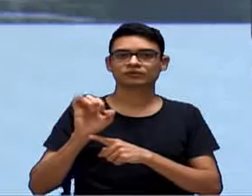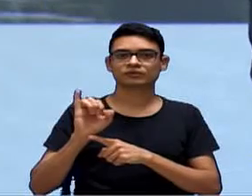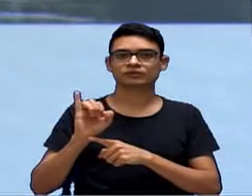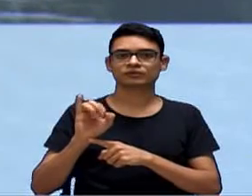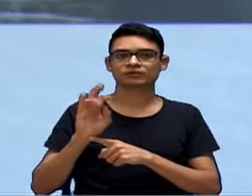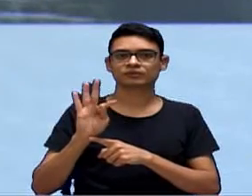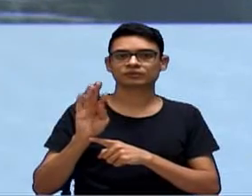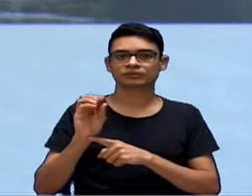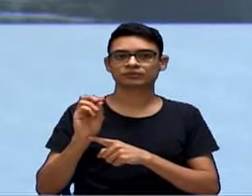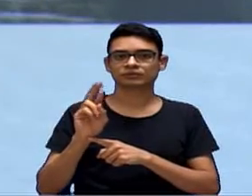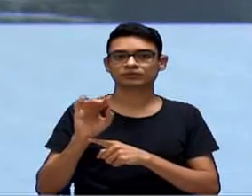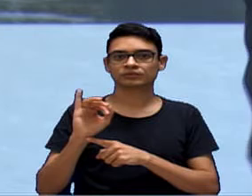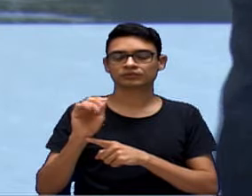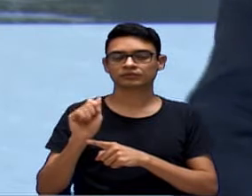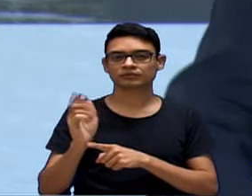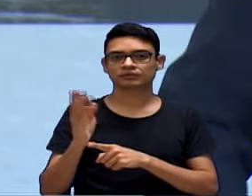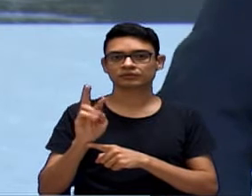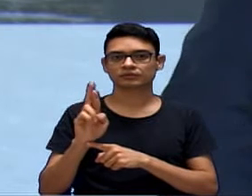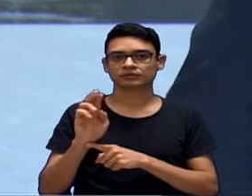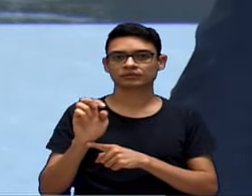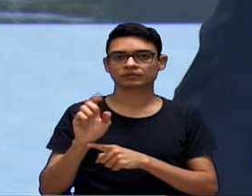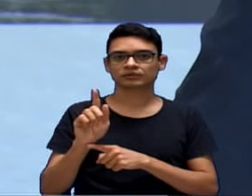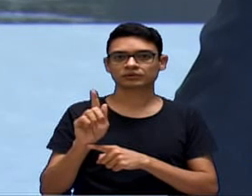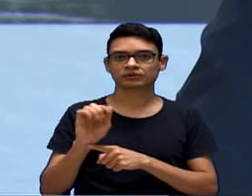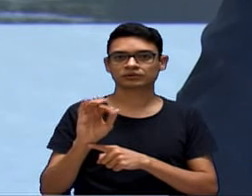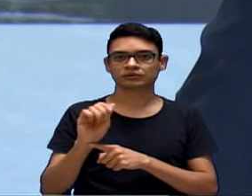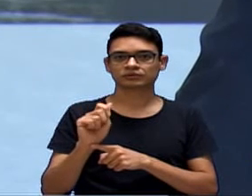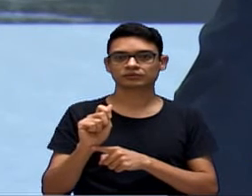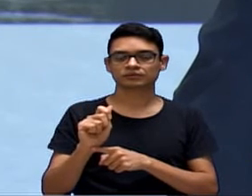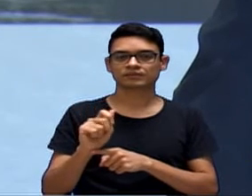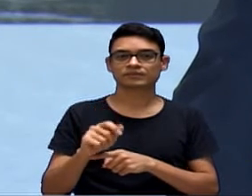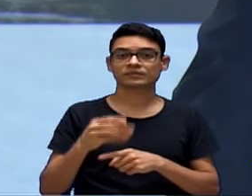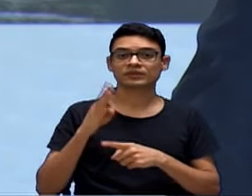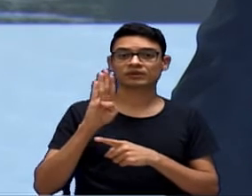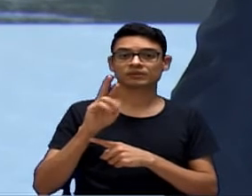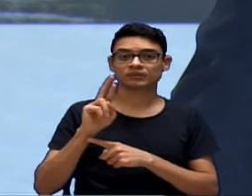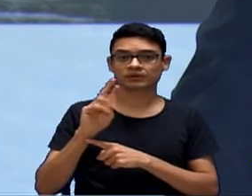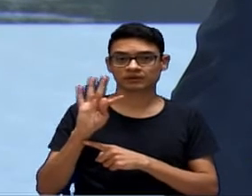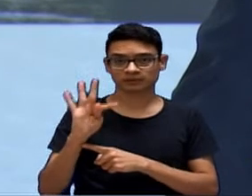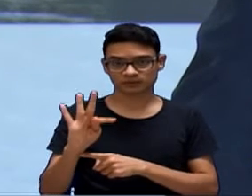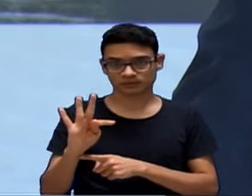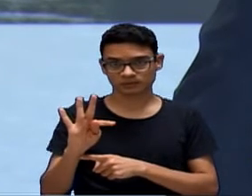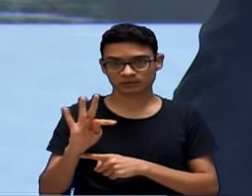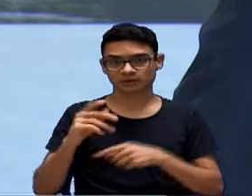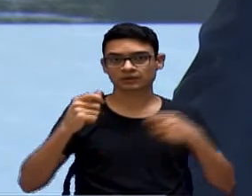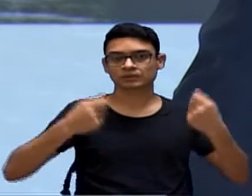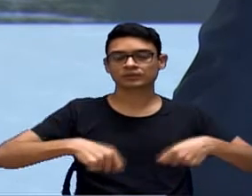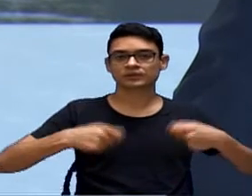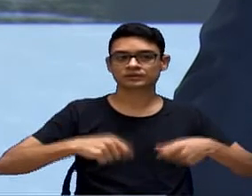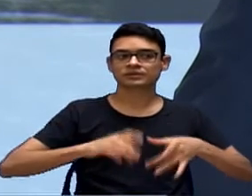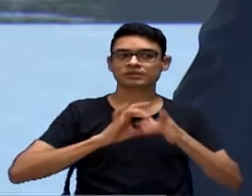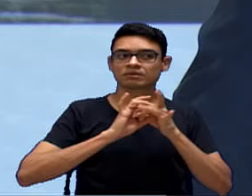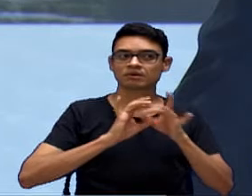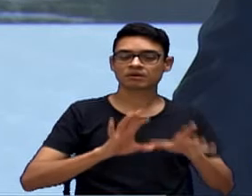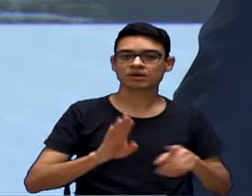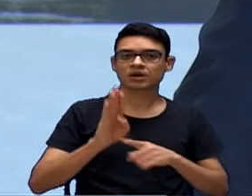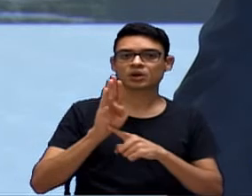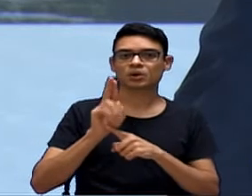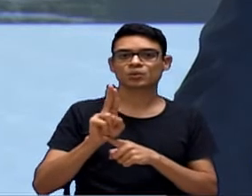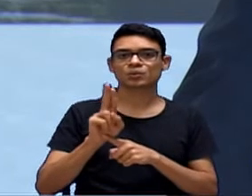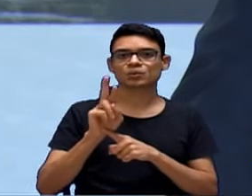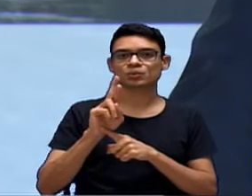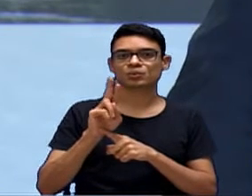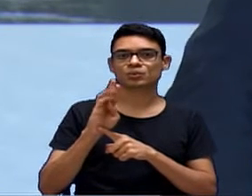essa é a proposta, mas o BRT para ter essa, isso aí seria liberado pela Urbis, e a Urbis não liberou,